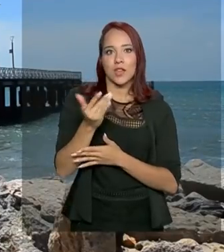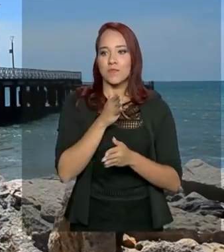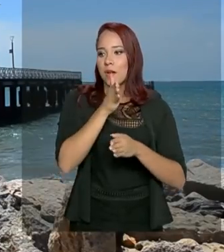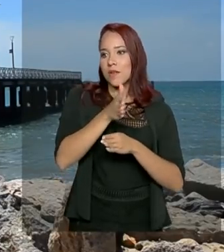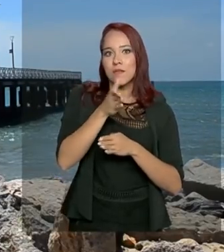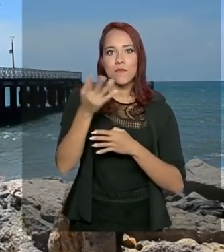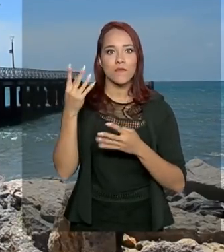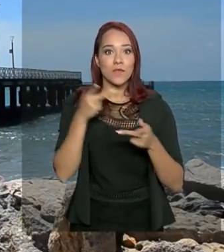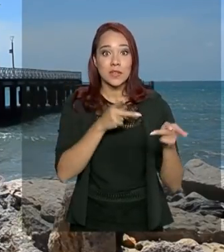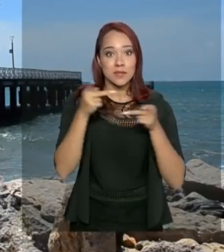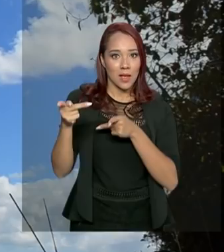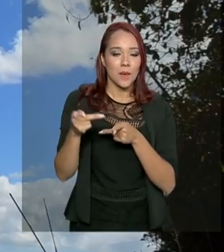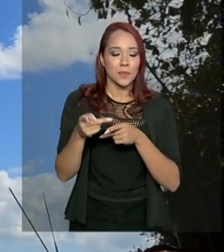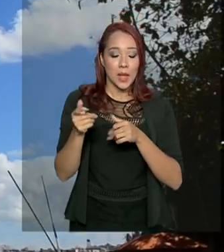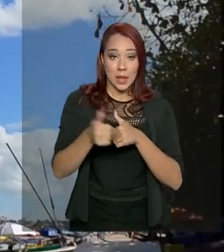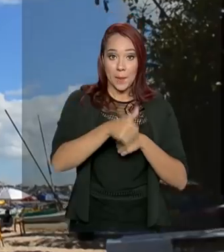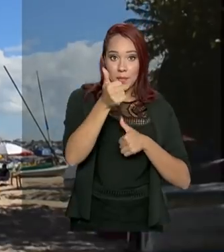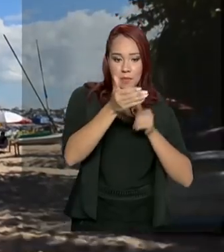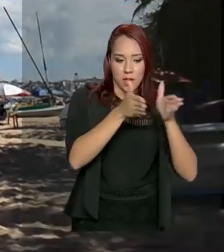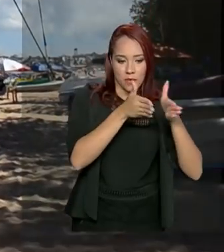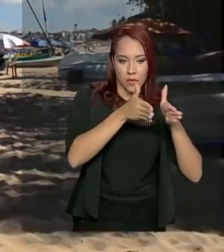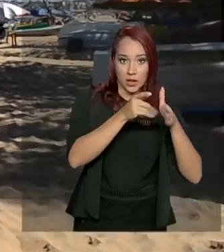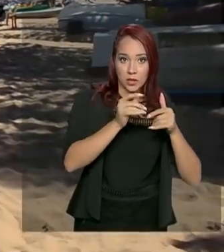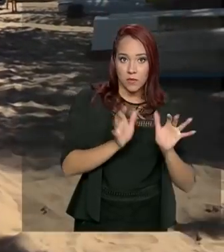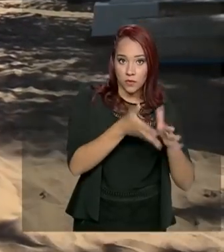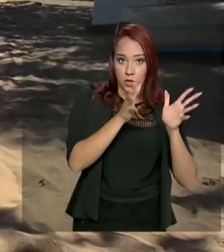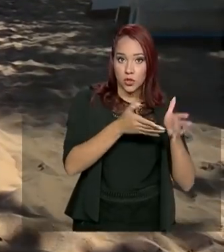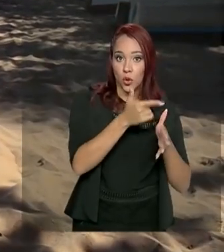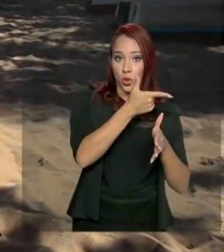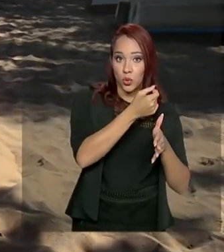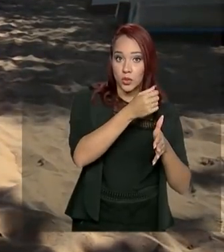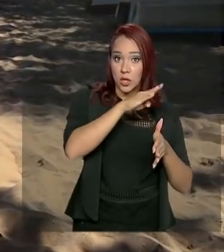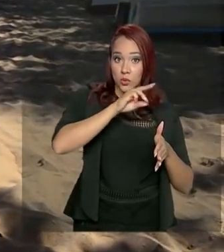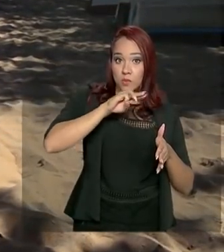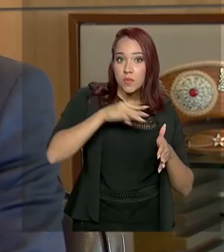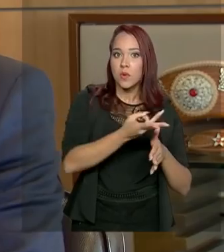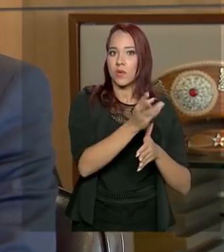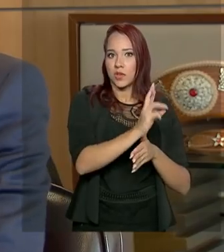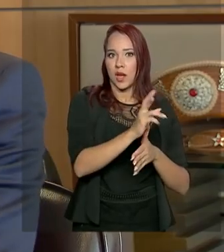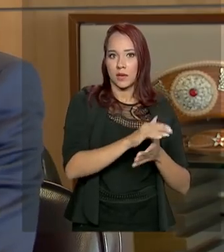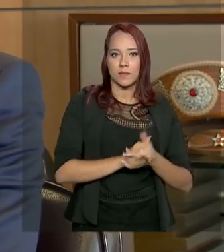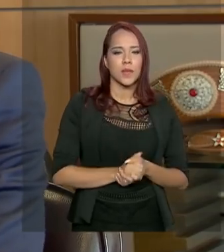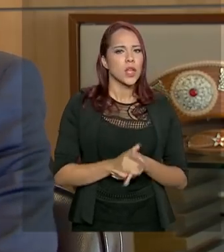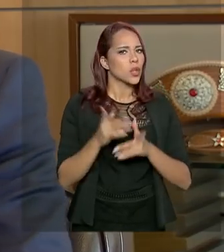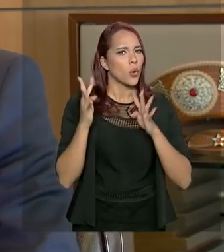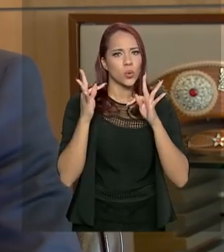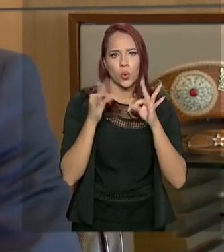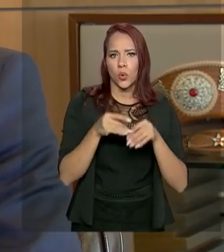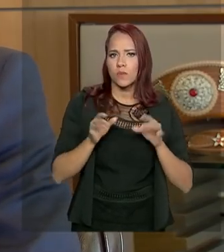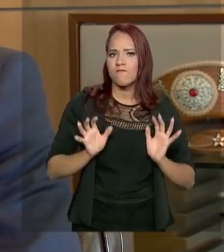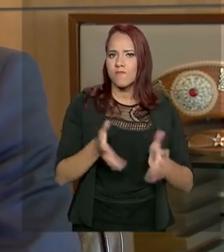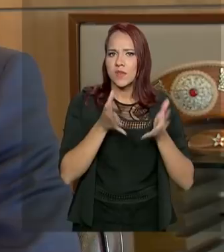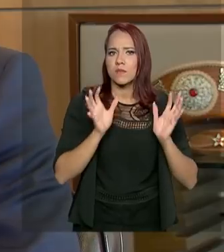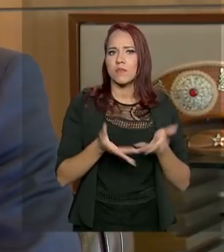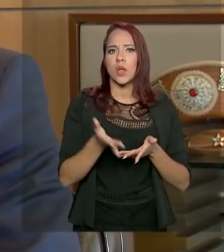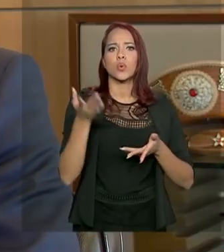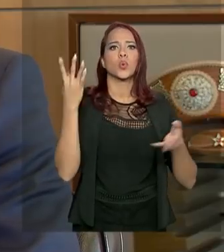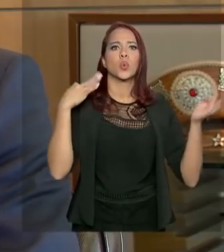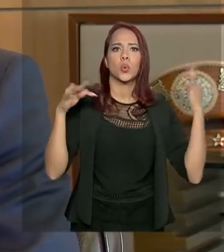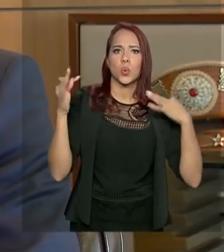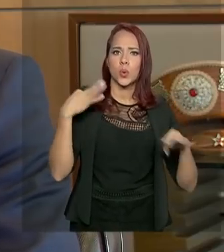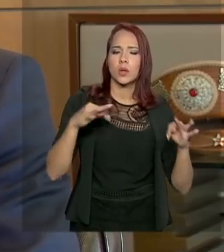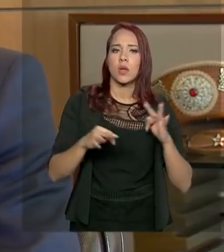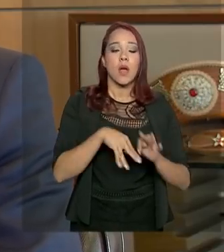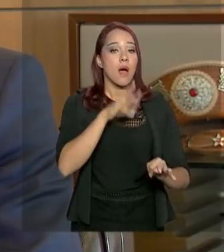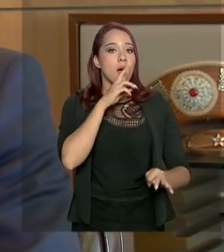Na primeira fase do programa, foram investidos 200 milhões de reais. Todo investimento para o turismo, a resposta